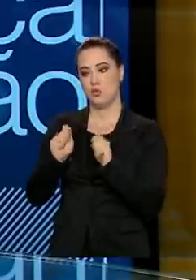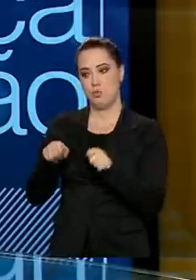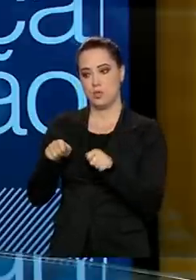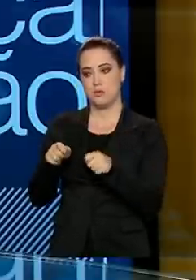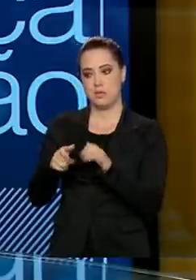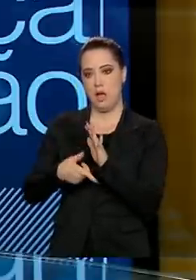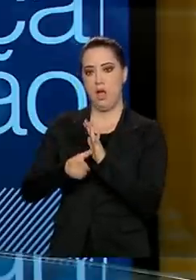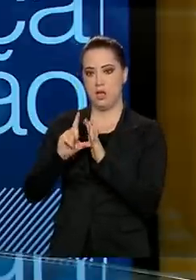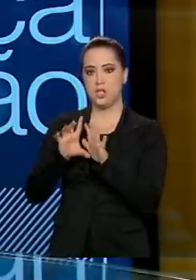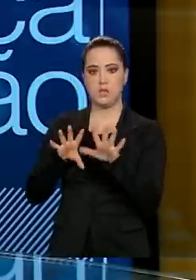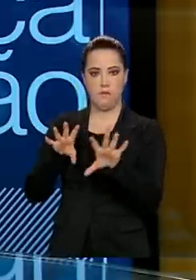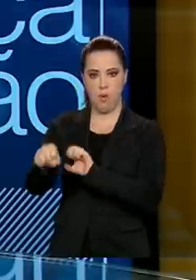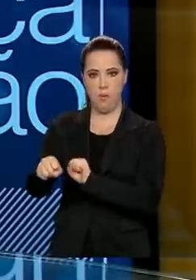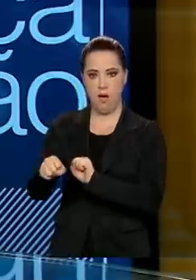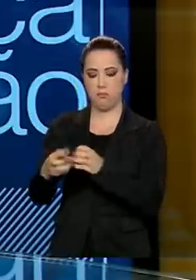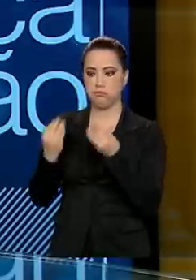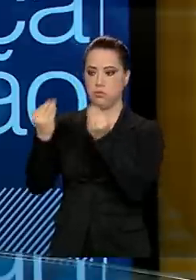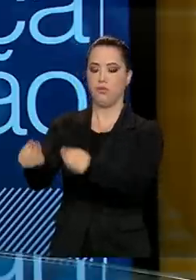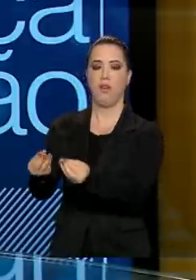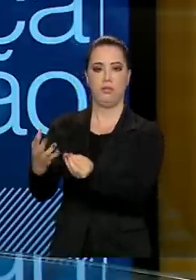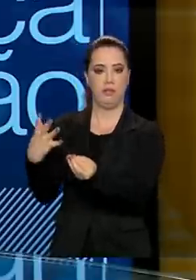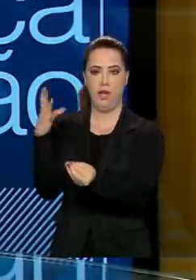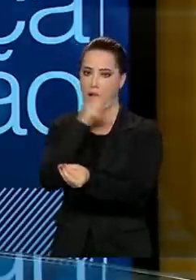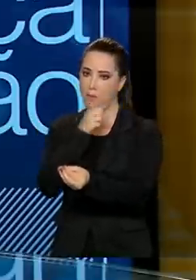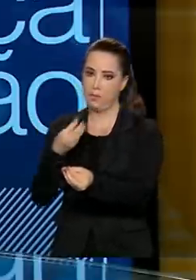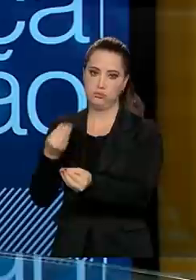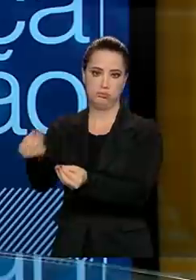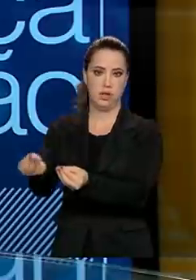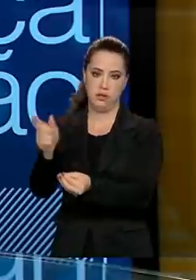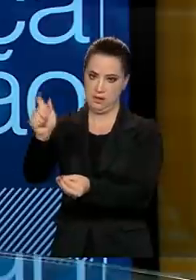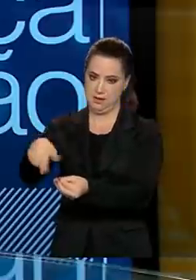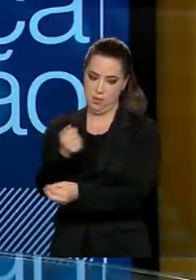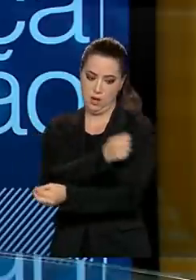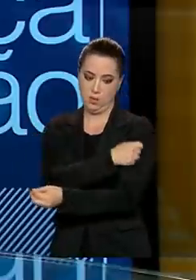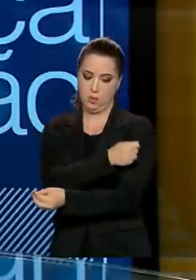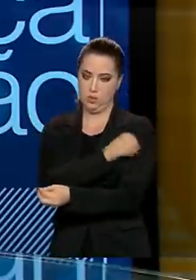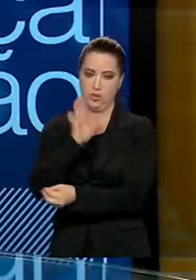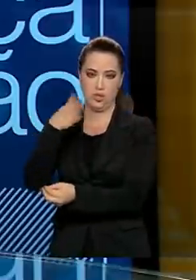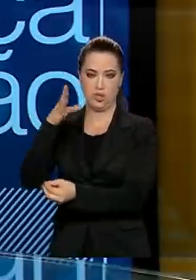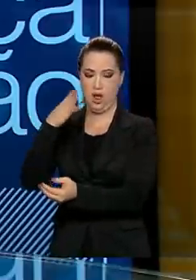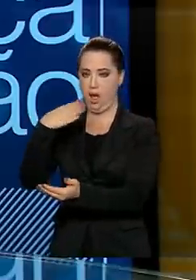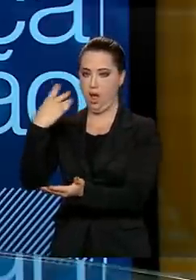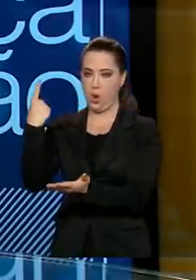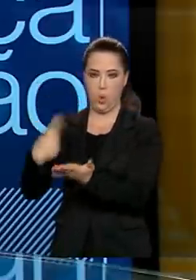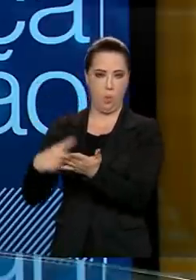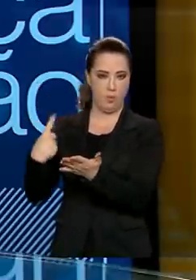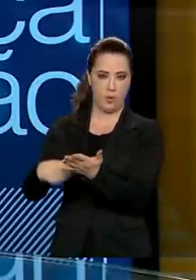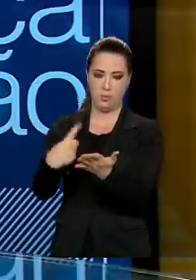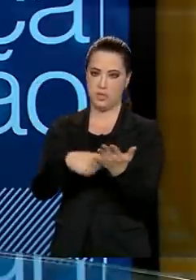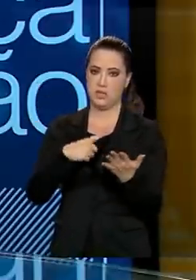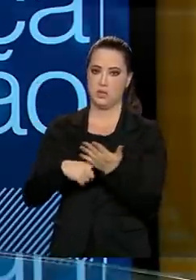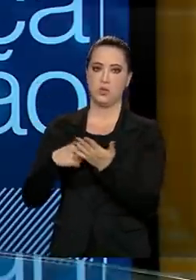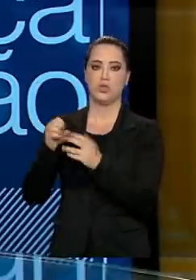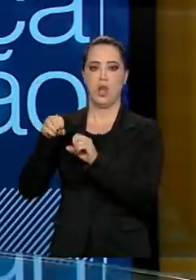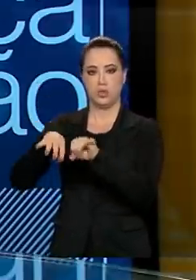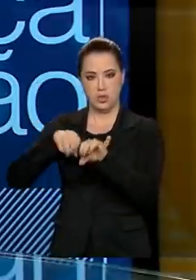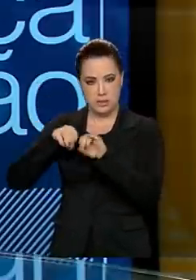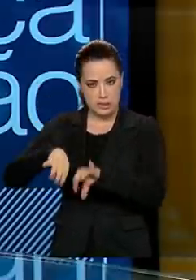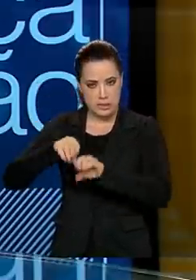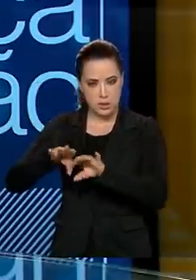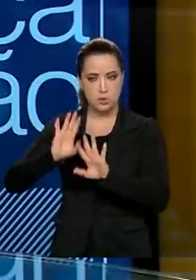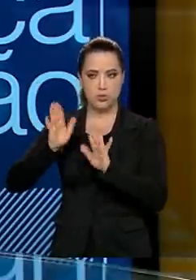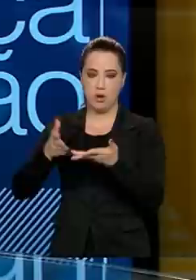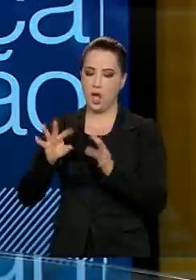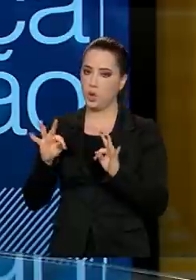a colação de grau daqueles alunos que já haviam cumprido toda a sua parte teórica e que já